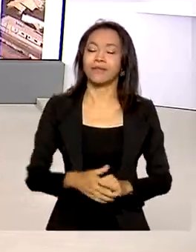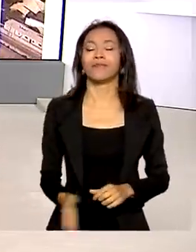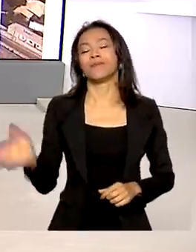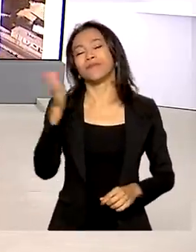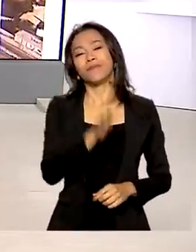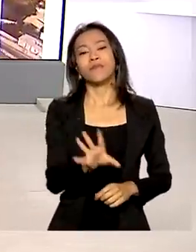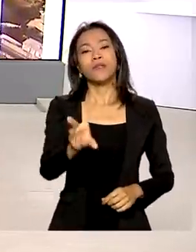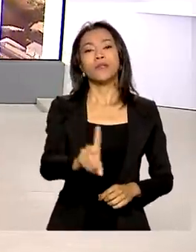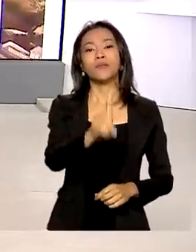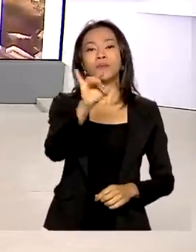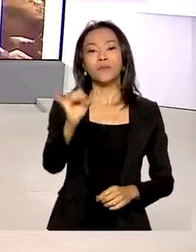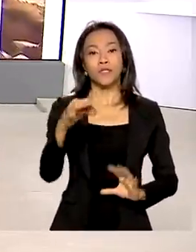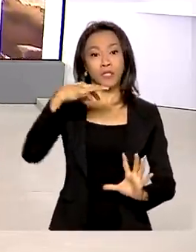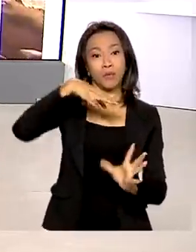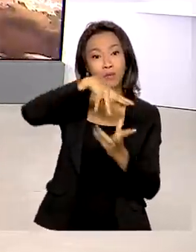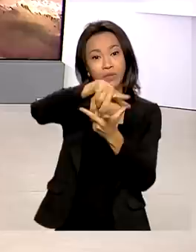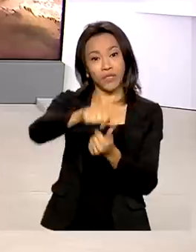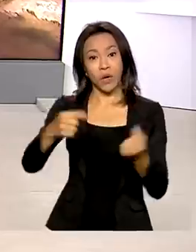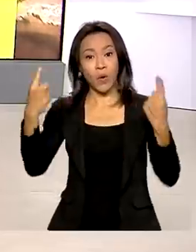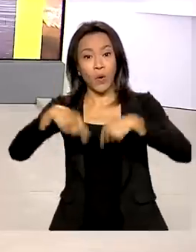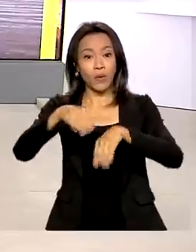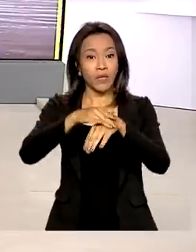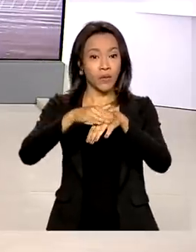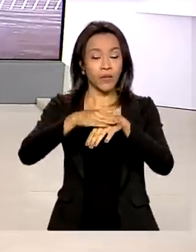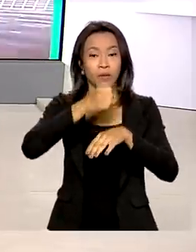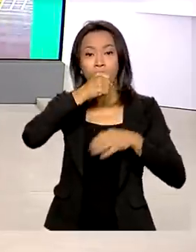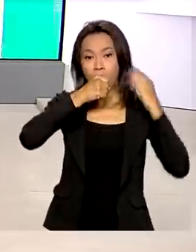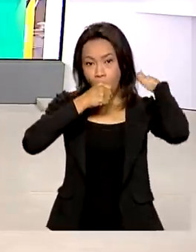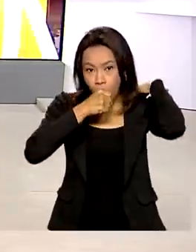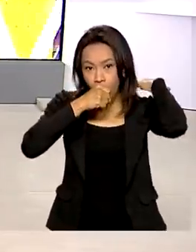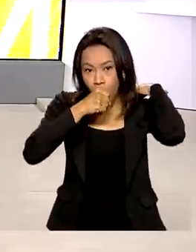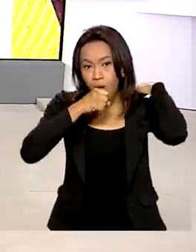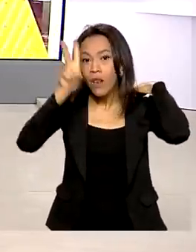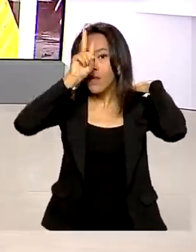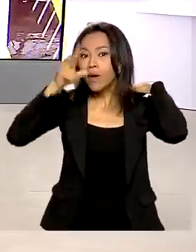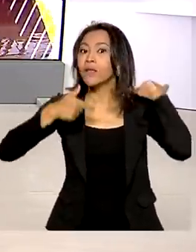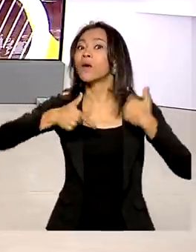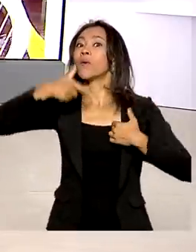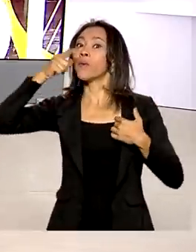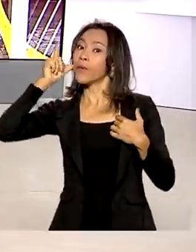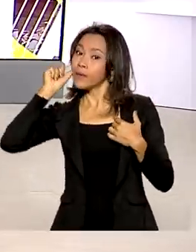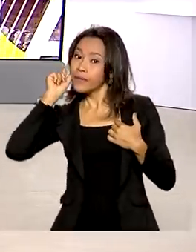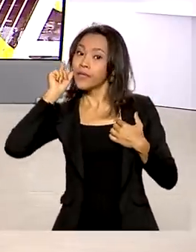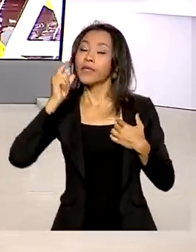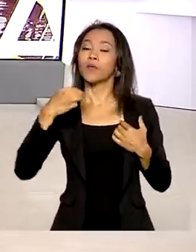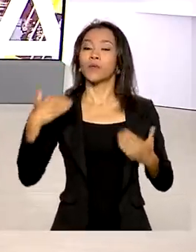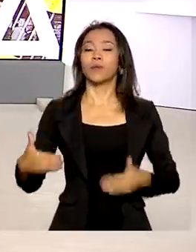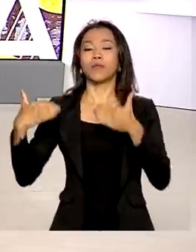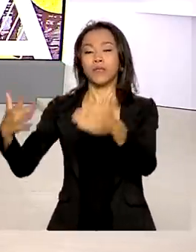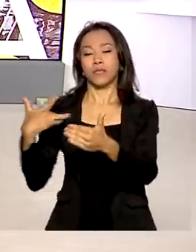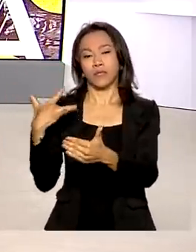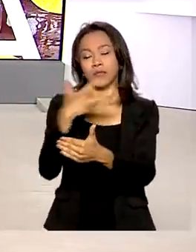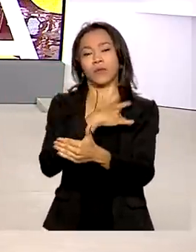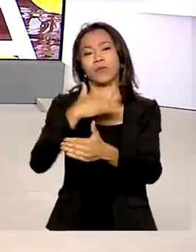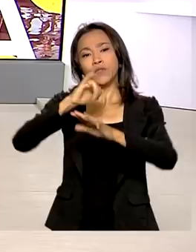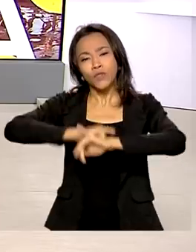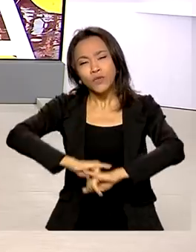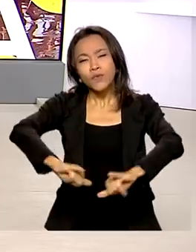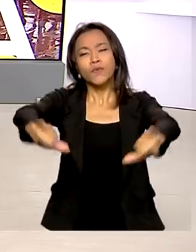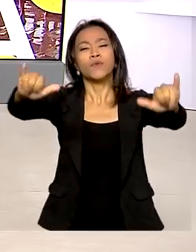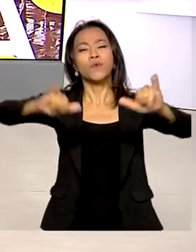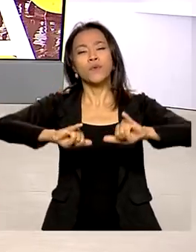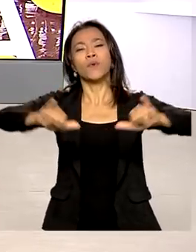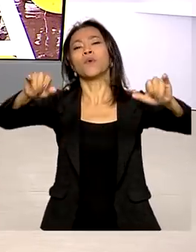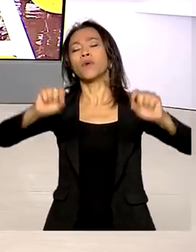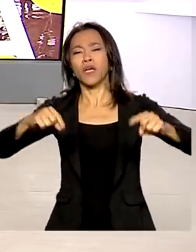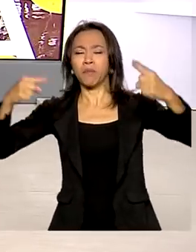Mundial de Combate à Tuberculose, lembrado ontem, o Ministério da Saúde lançou uma campanha nacional de luta contra a doença, que